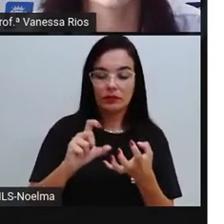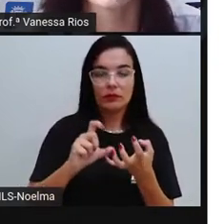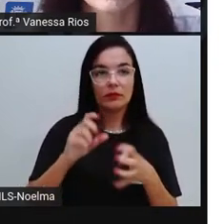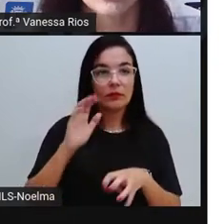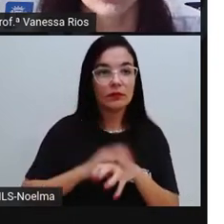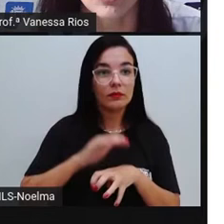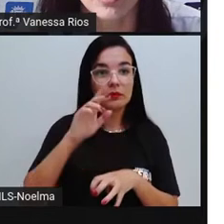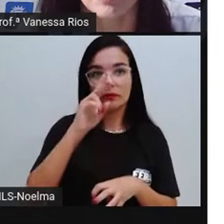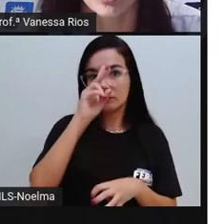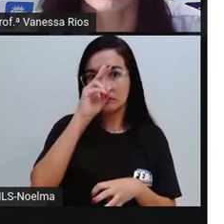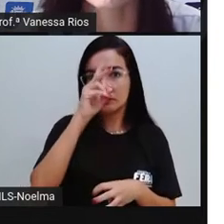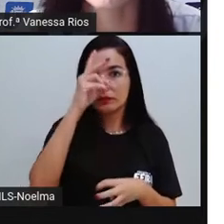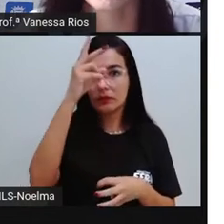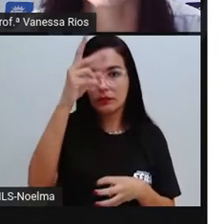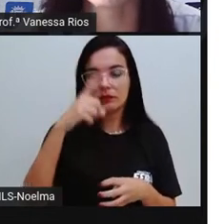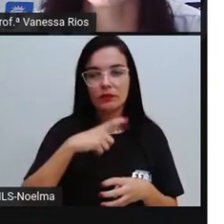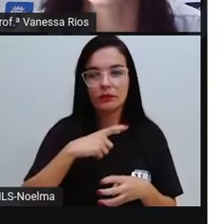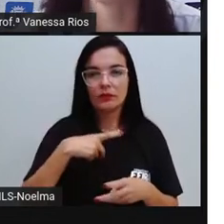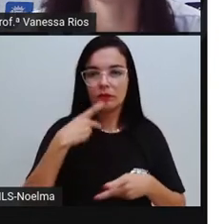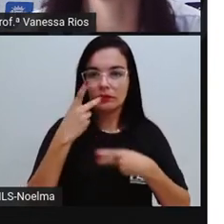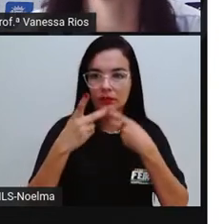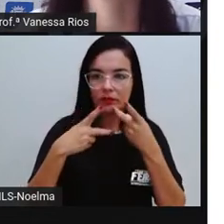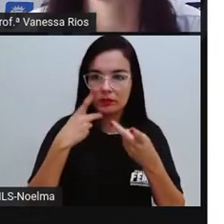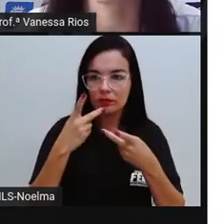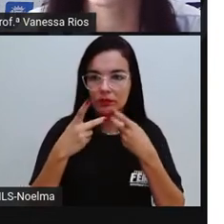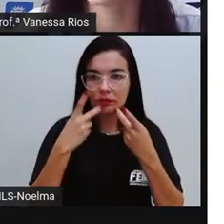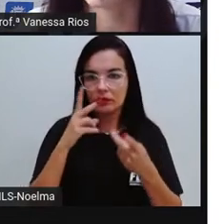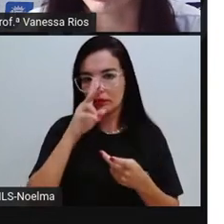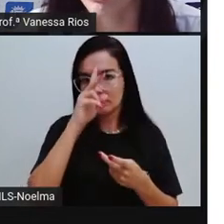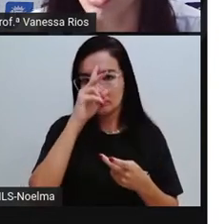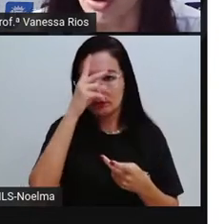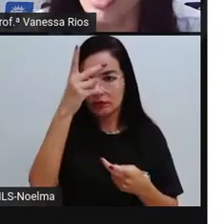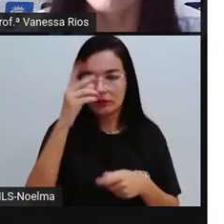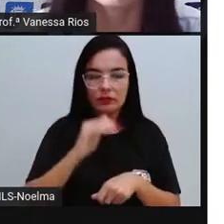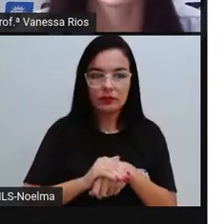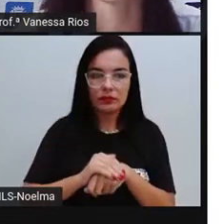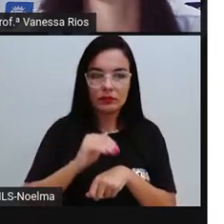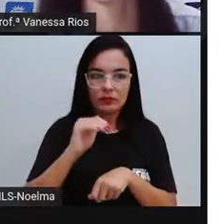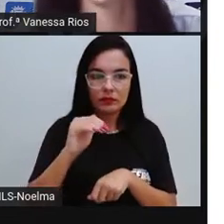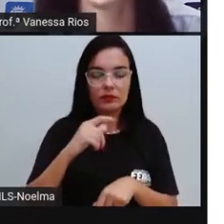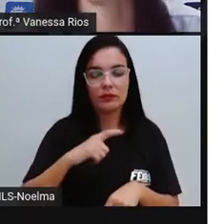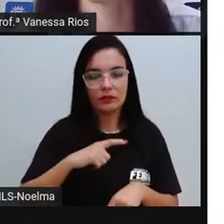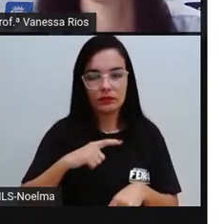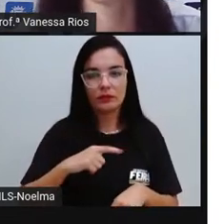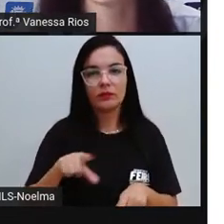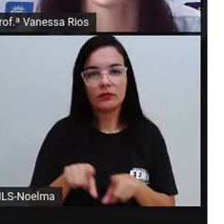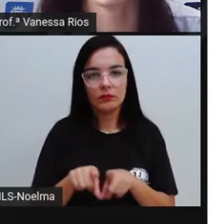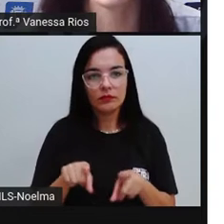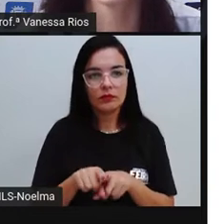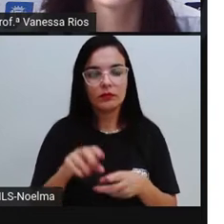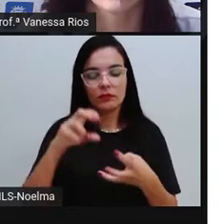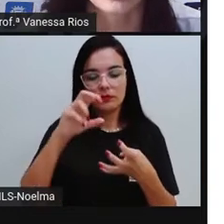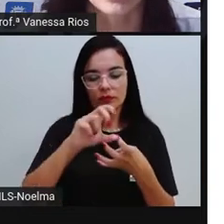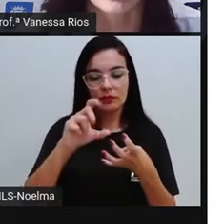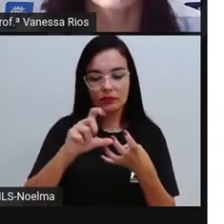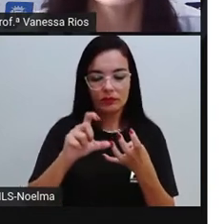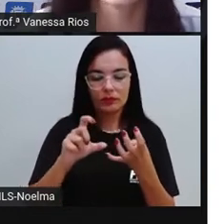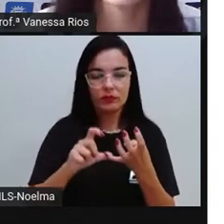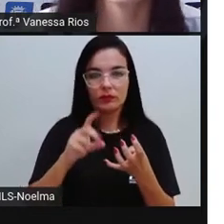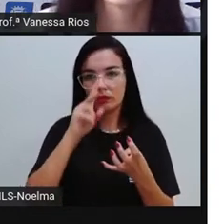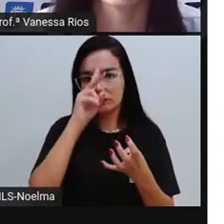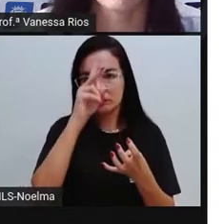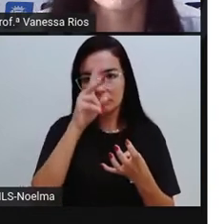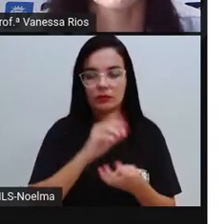intensidade sonora, pronunciadas aí com uma força aparente maior, elas são chamadas de sílaba tônica.